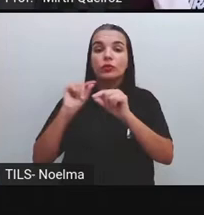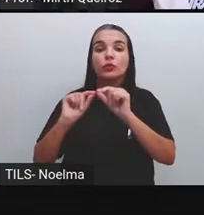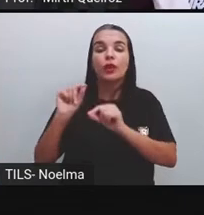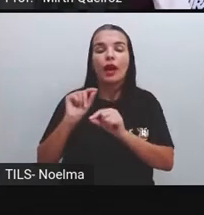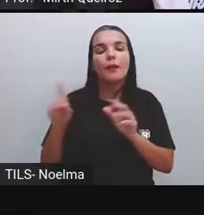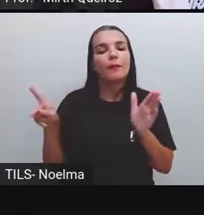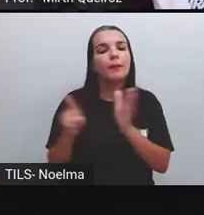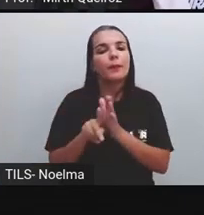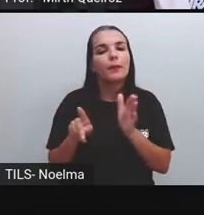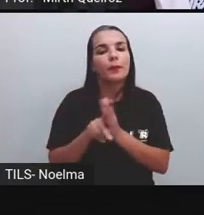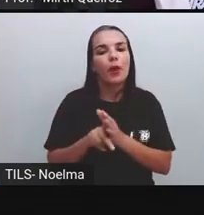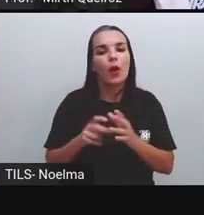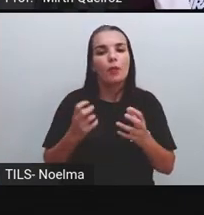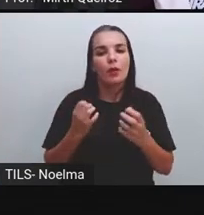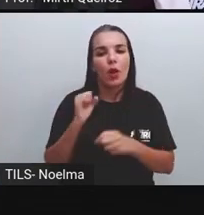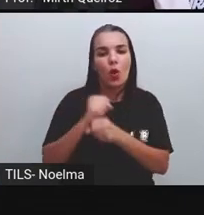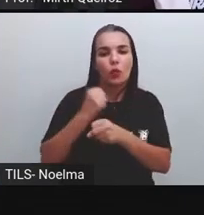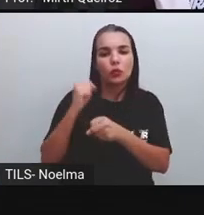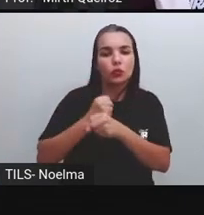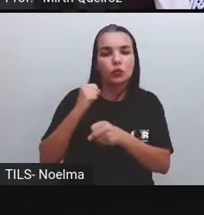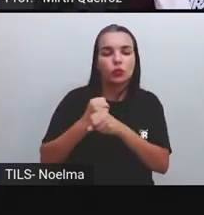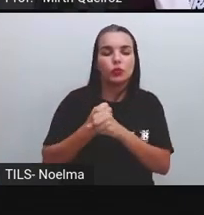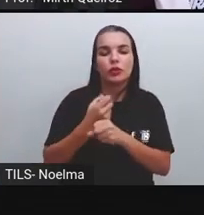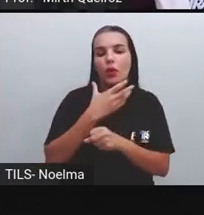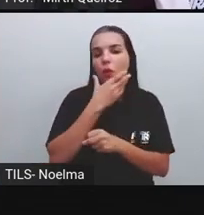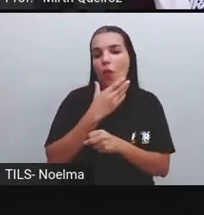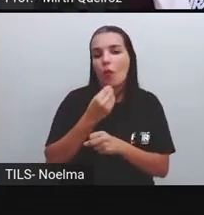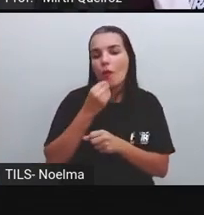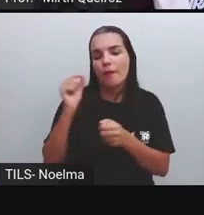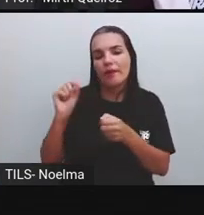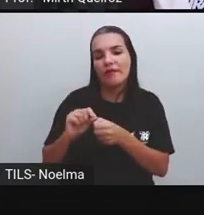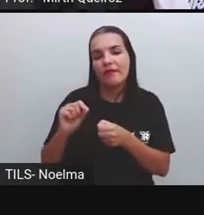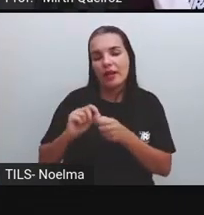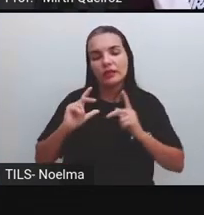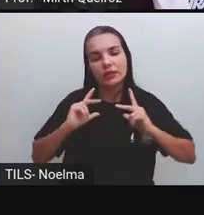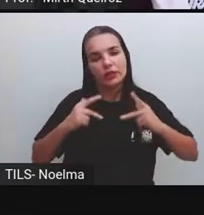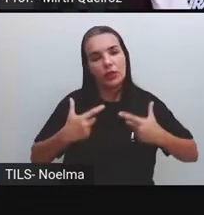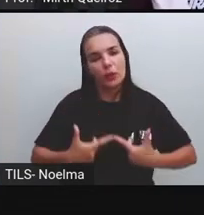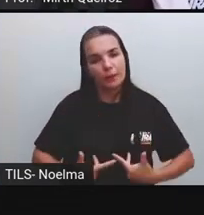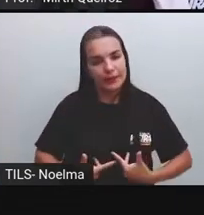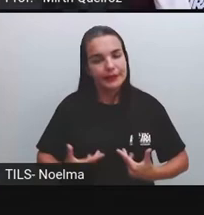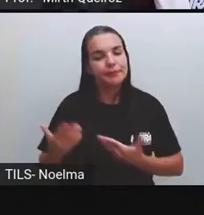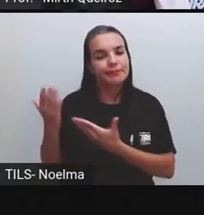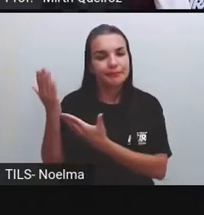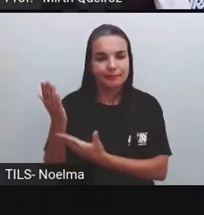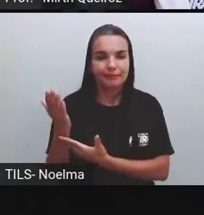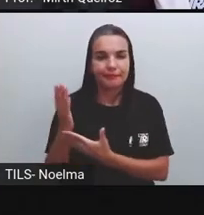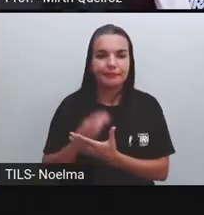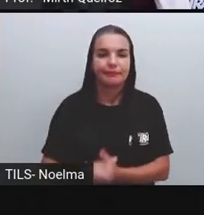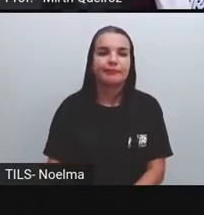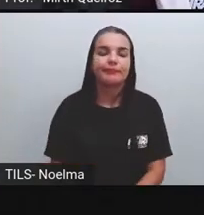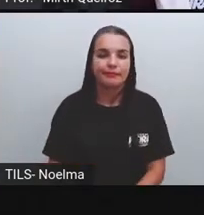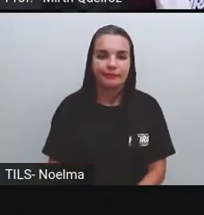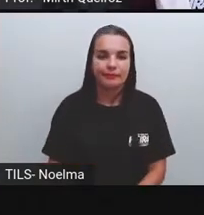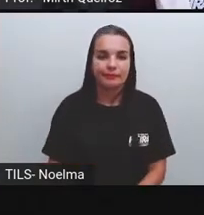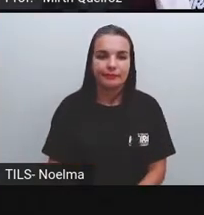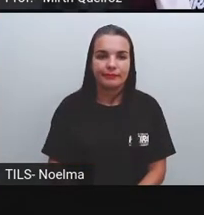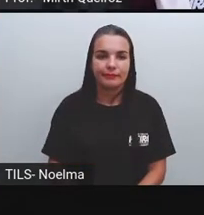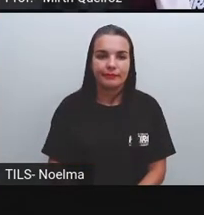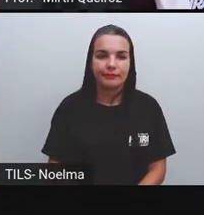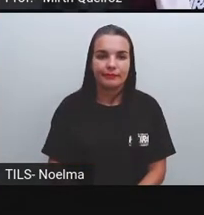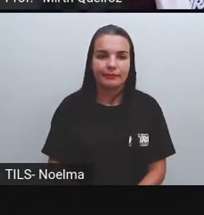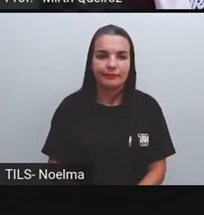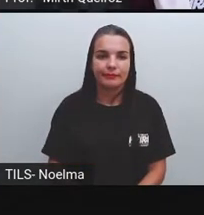dos elementos culturais, que são aqueles elementos onde houve aí, neste caso, a intervenção do homem.